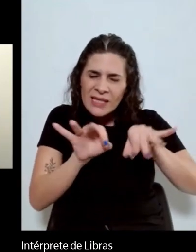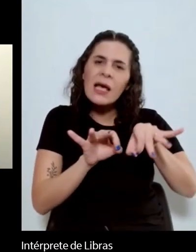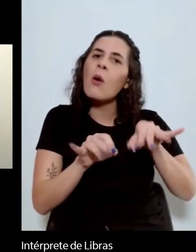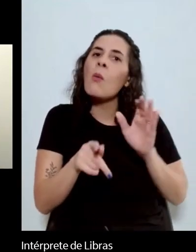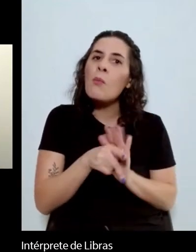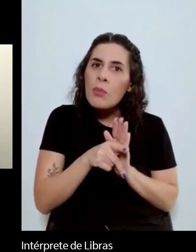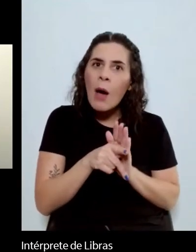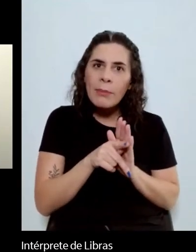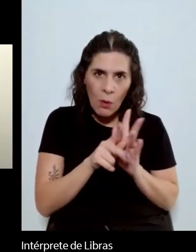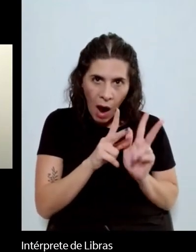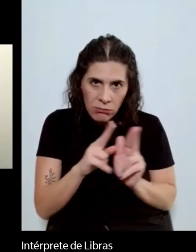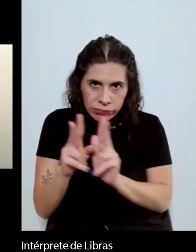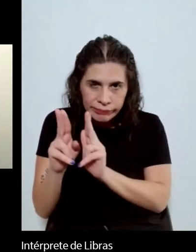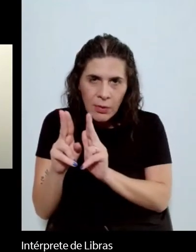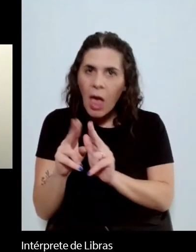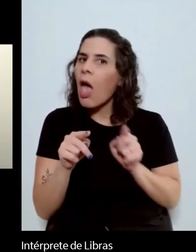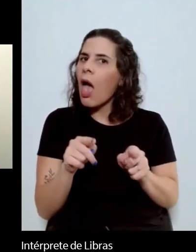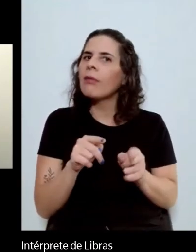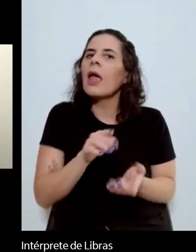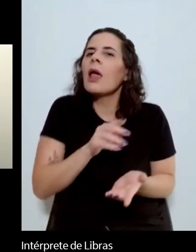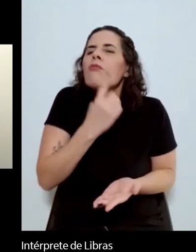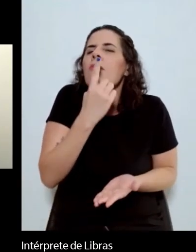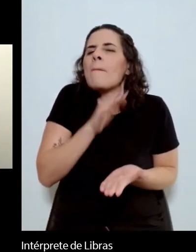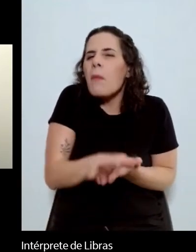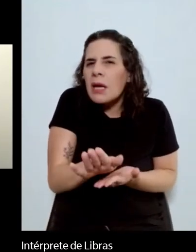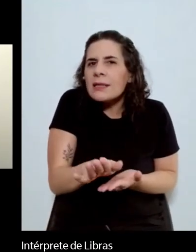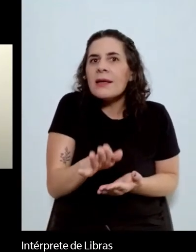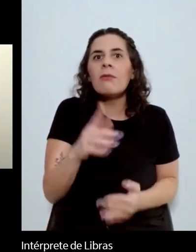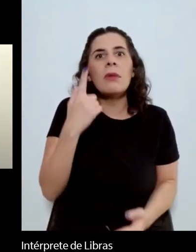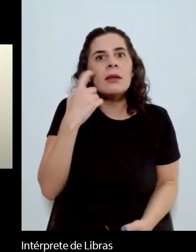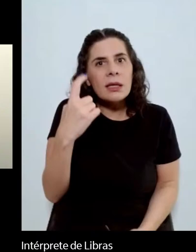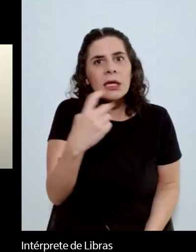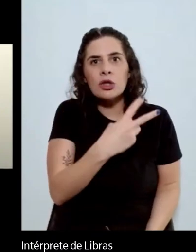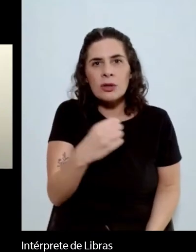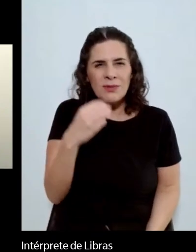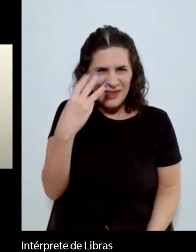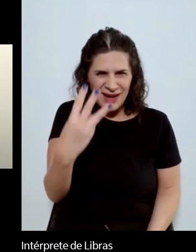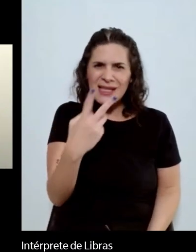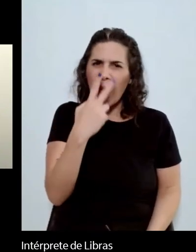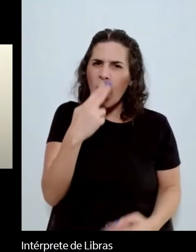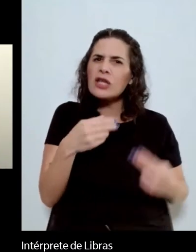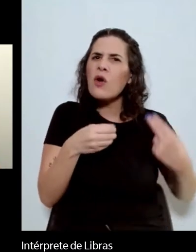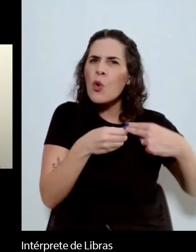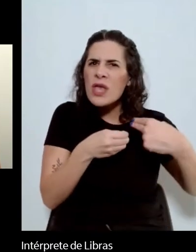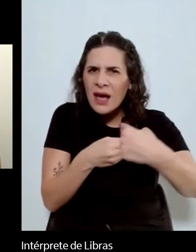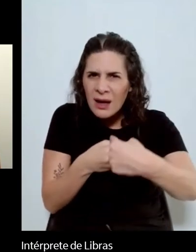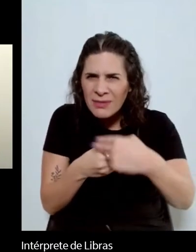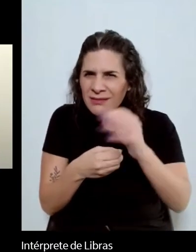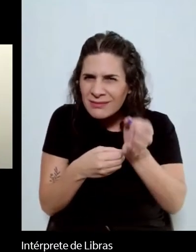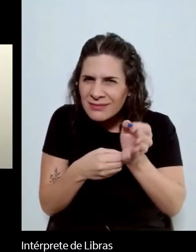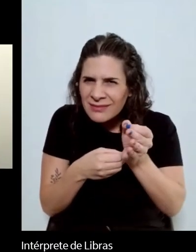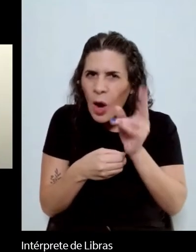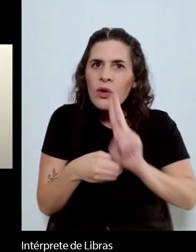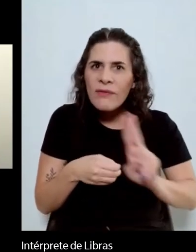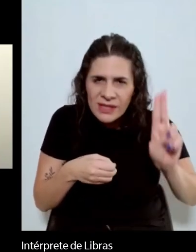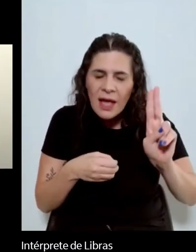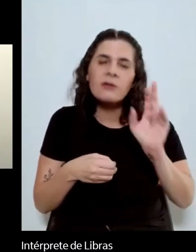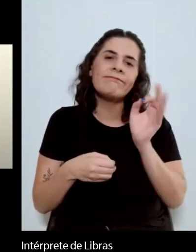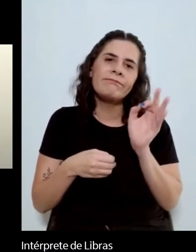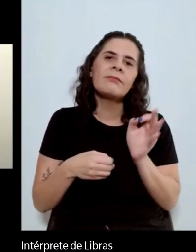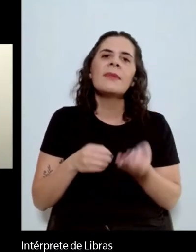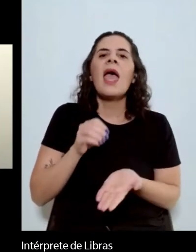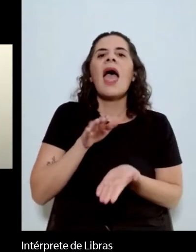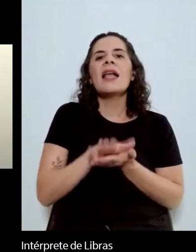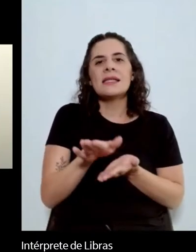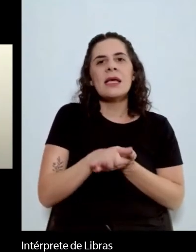edição muito importante realizada em 2003 pela Unicamp, se não me engano, não é Ana Cláudia? Que é a edição de linha reta